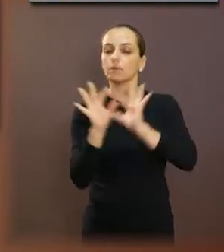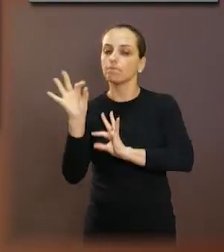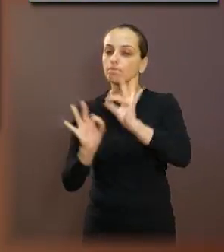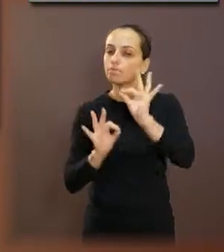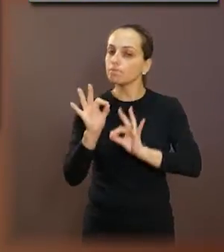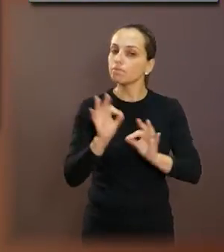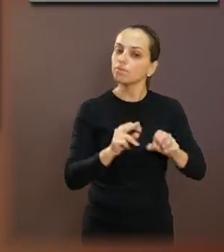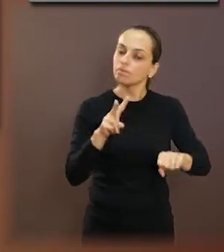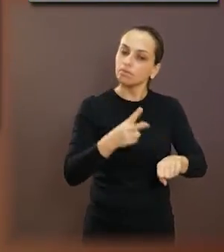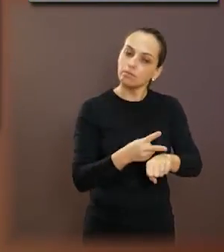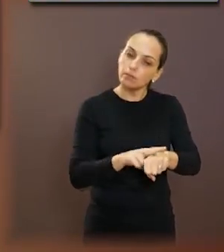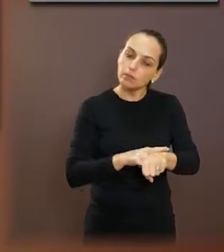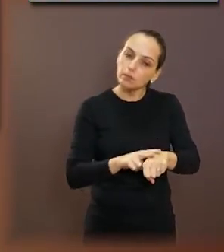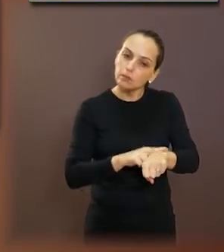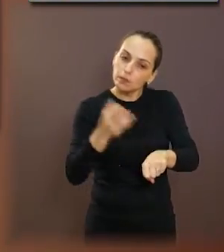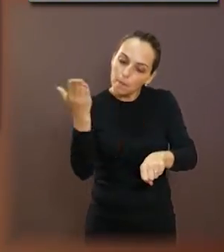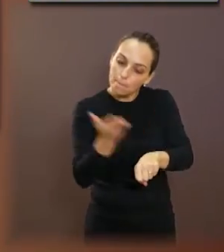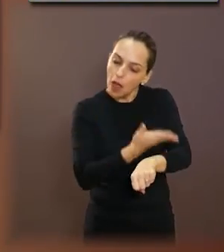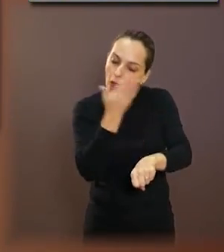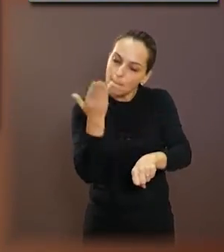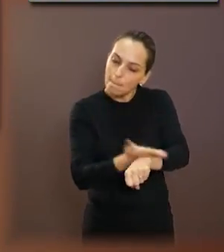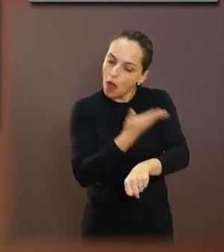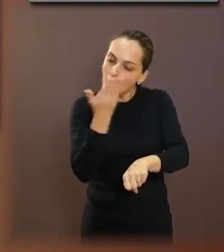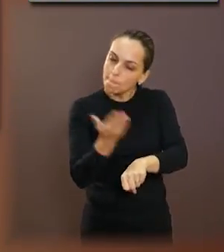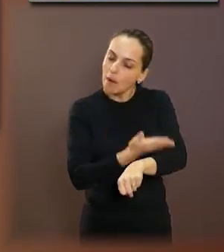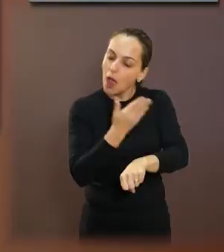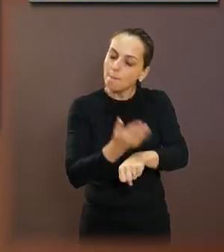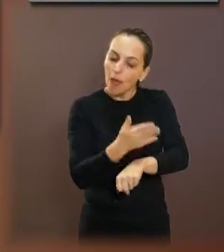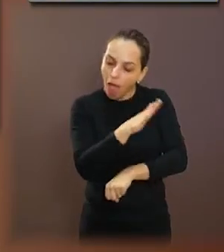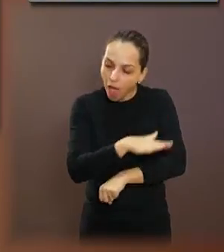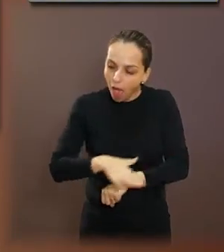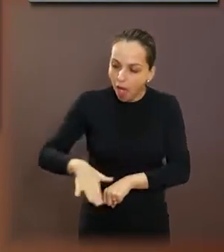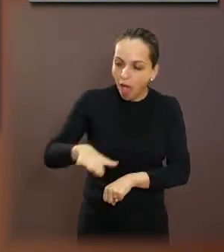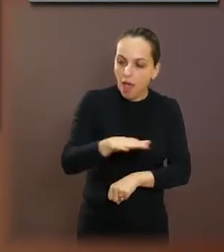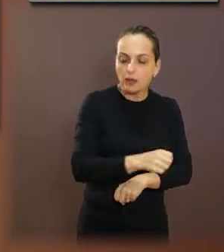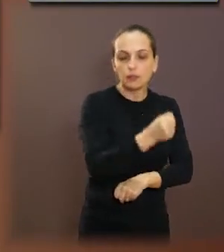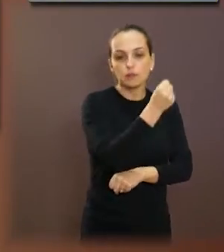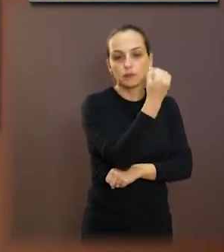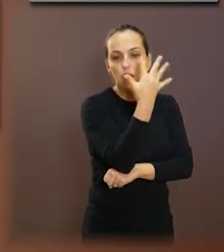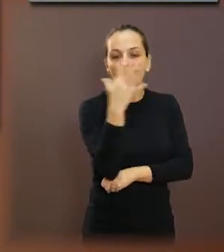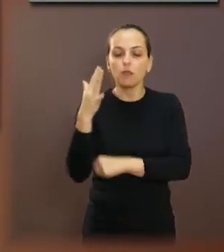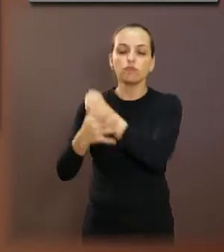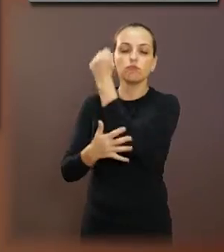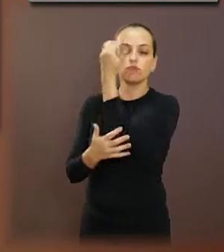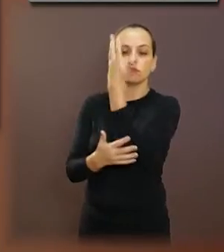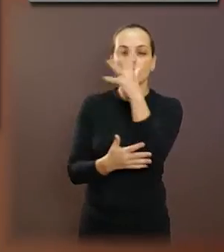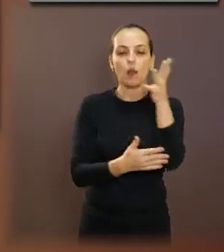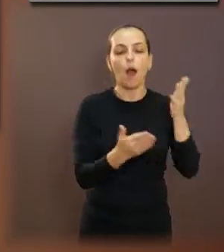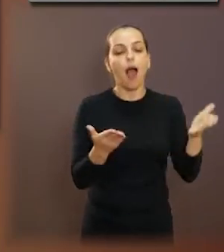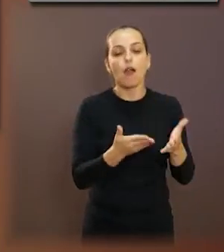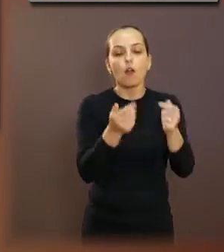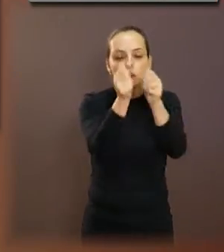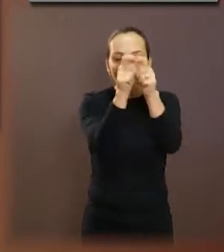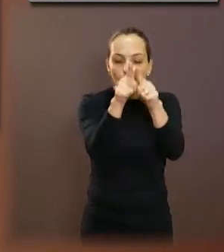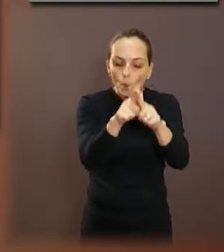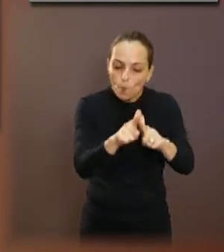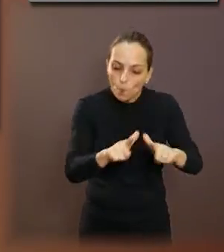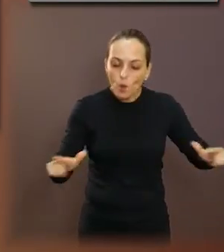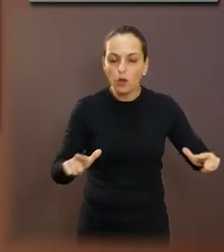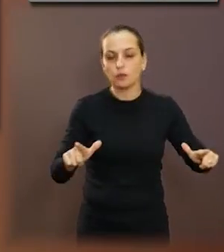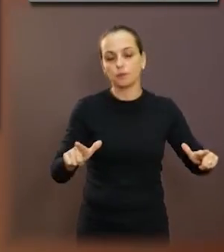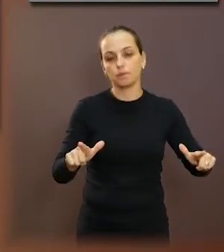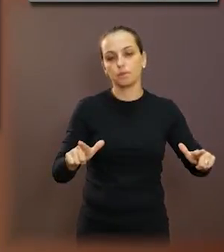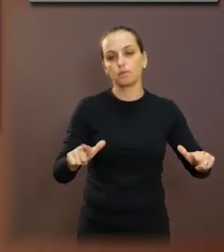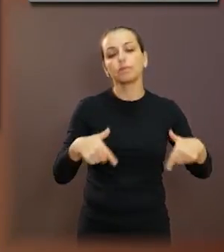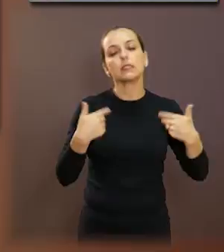vêm atender essa demanda também aí, na limpeza pública dessa praça, que fica na rua Maria Barambira Passo, na praça Altsone Guto.